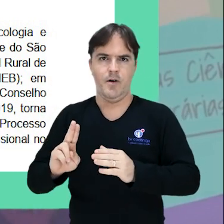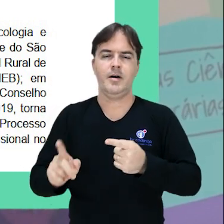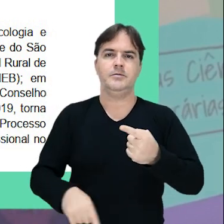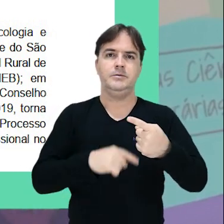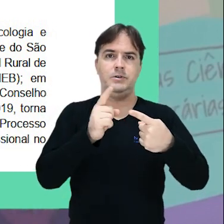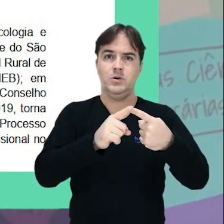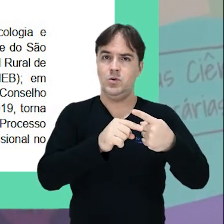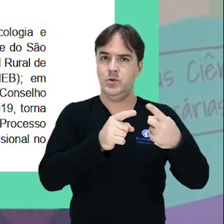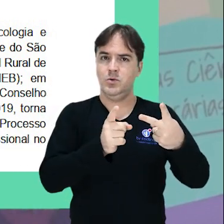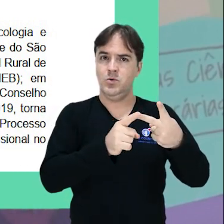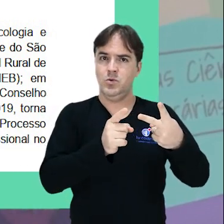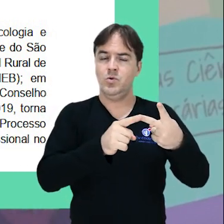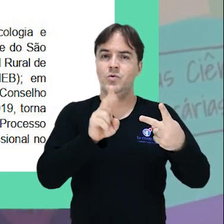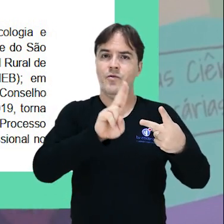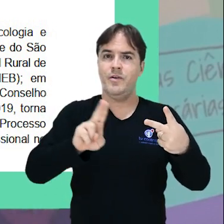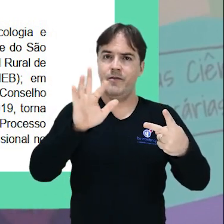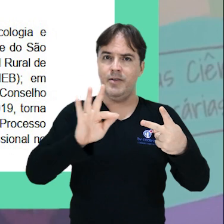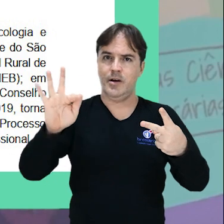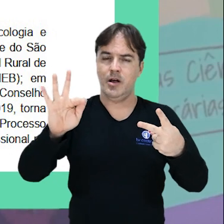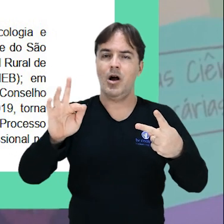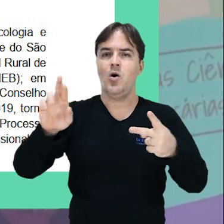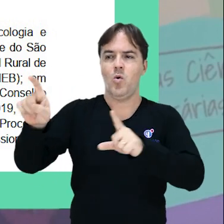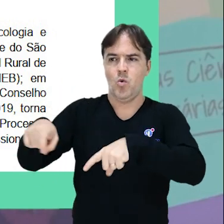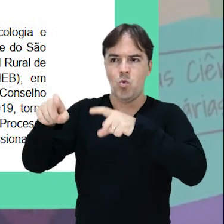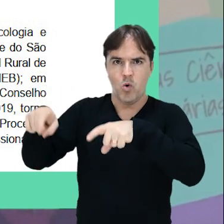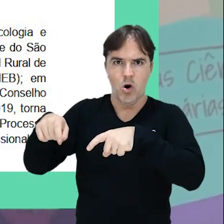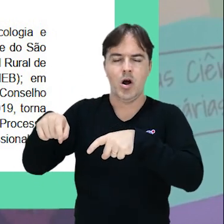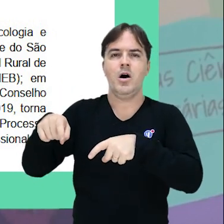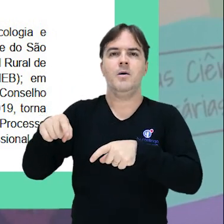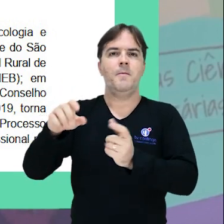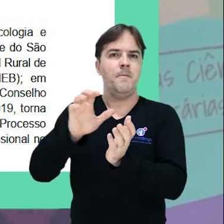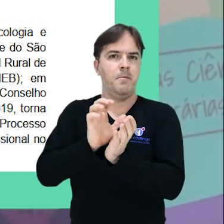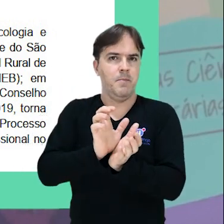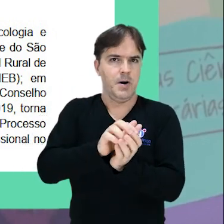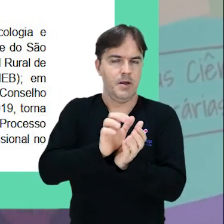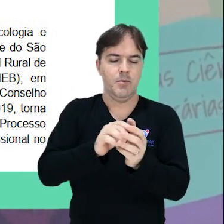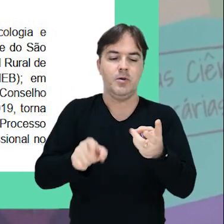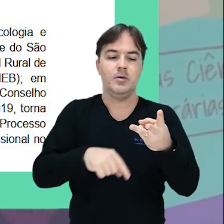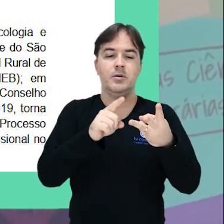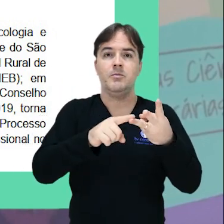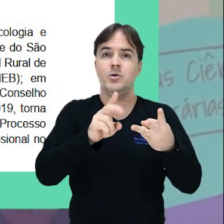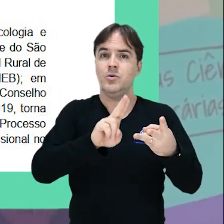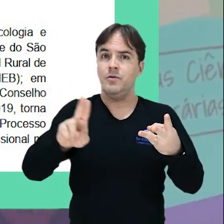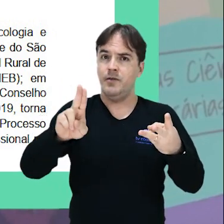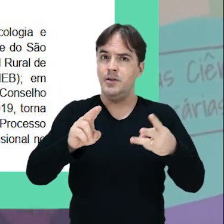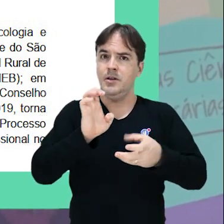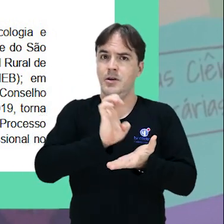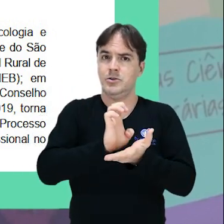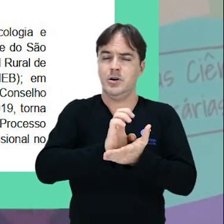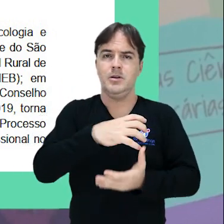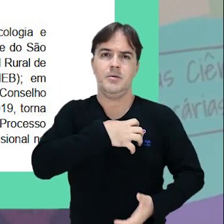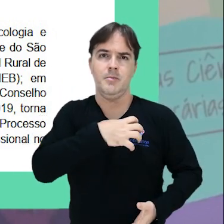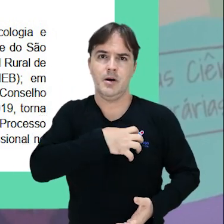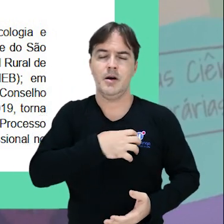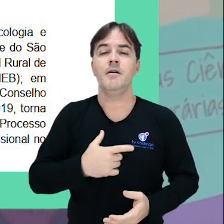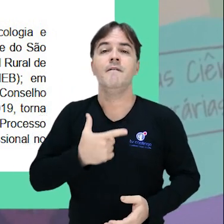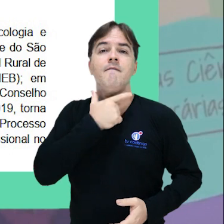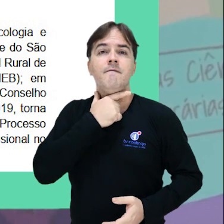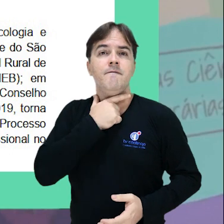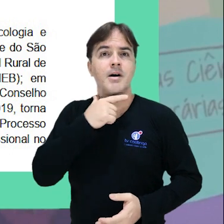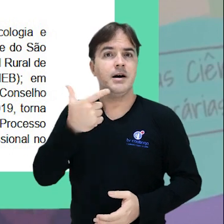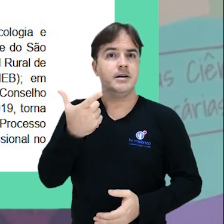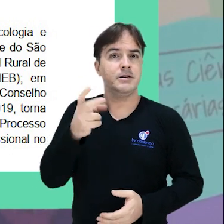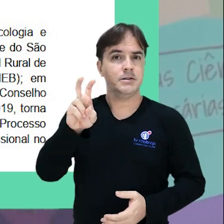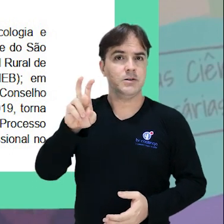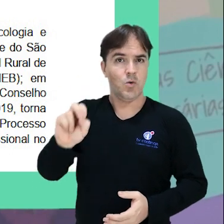Universidade Federal Rural de Pernambuco e a Universidade do Estado da Bahia. Estão sendo ofertadas 50 vagas